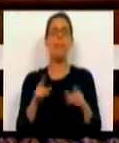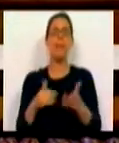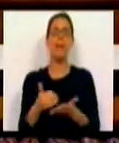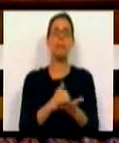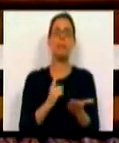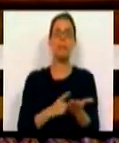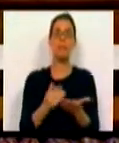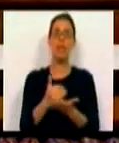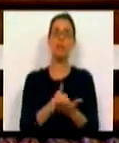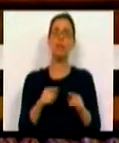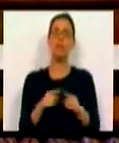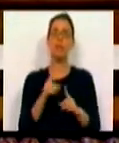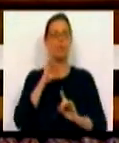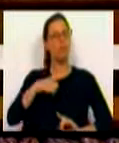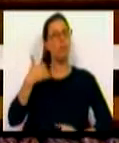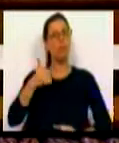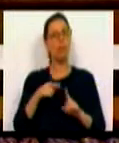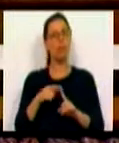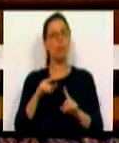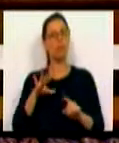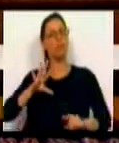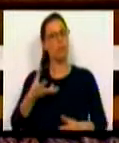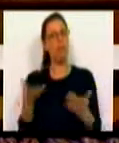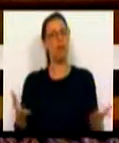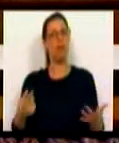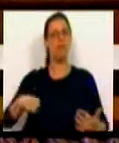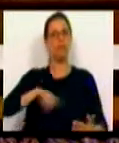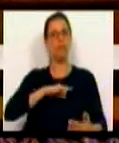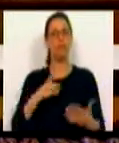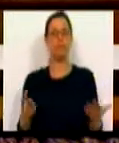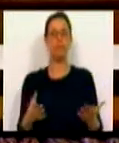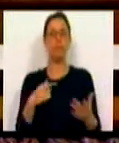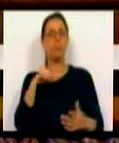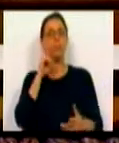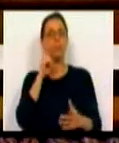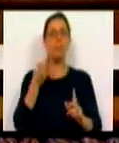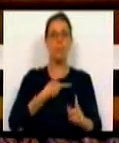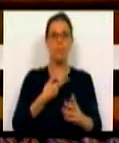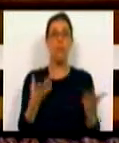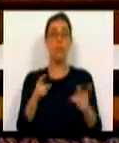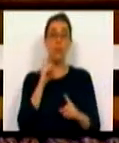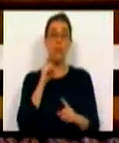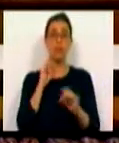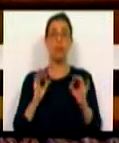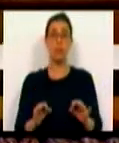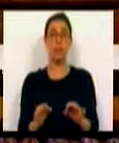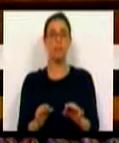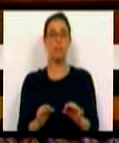recurso fundamental para o que temos que proteger, defender,